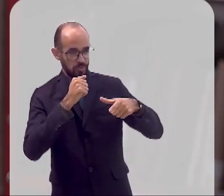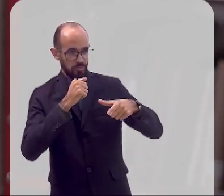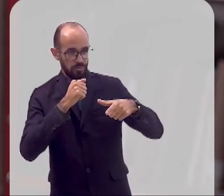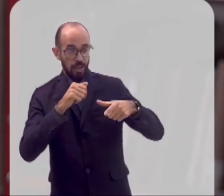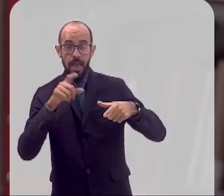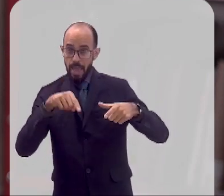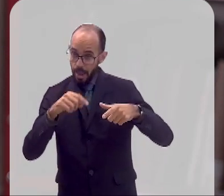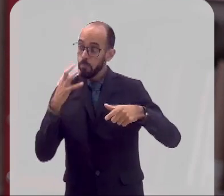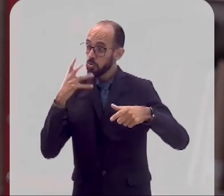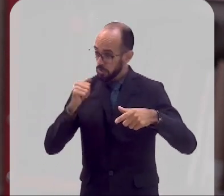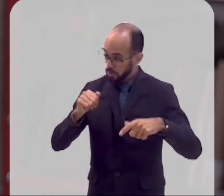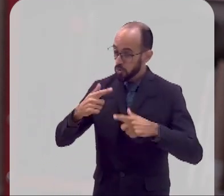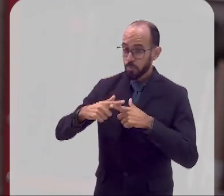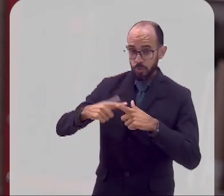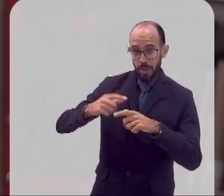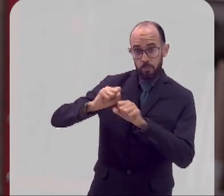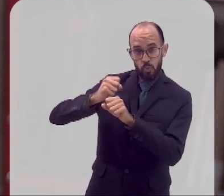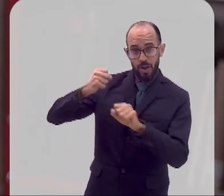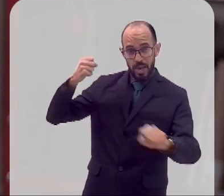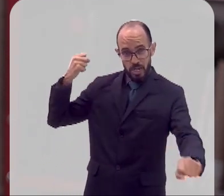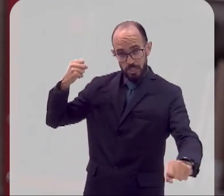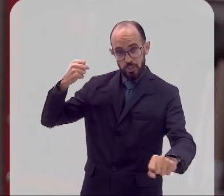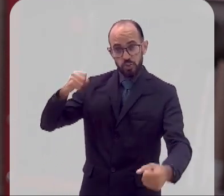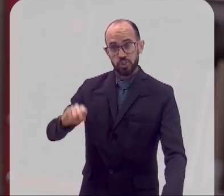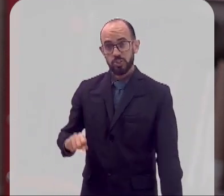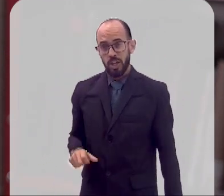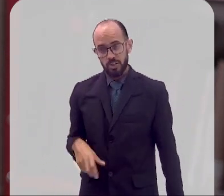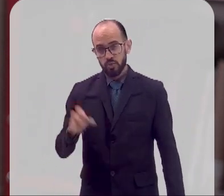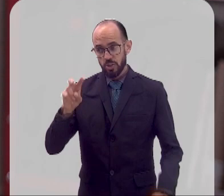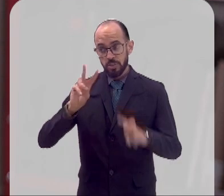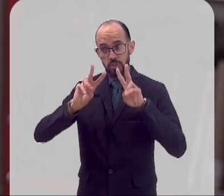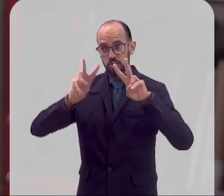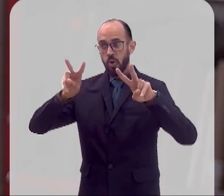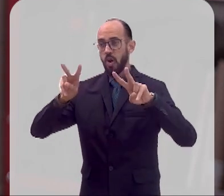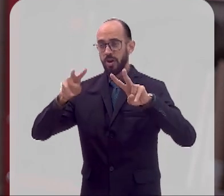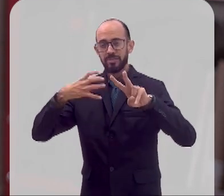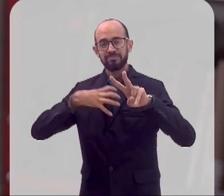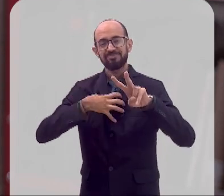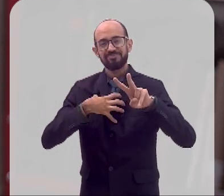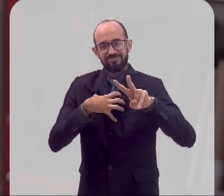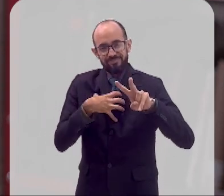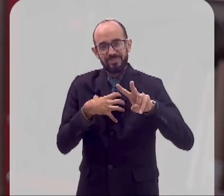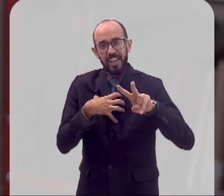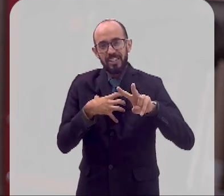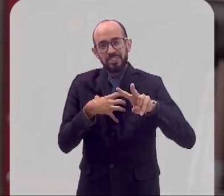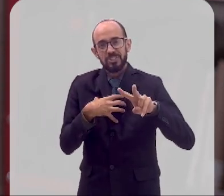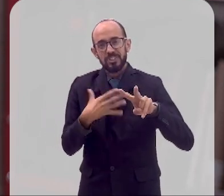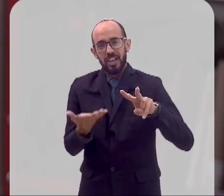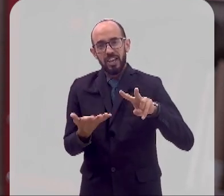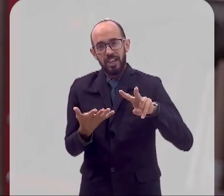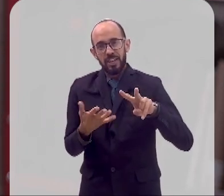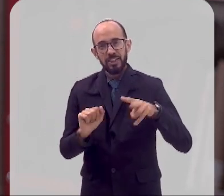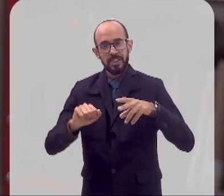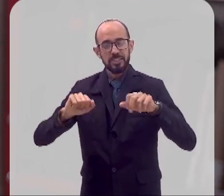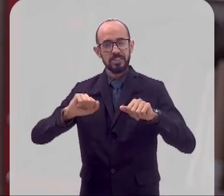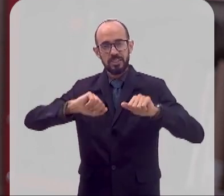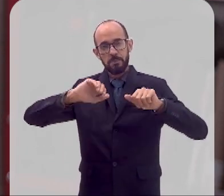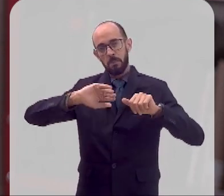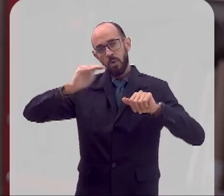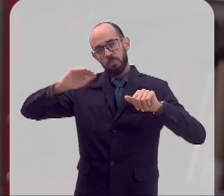sendo um monumento pela grandiosidade que ele exerce, né? Que ele tem, que é só a gente olhar, a gente sente o impacto. desse